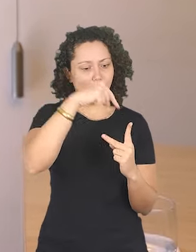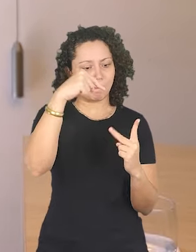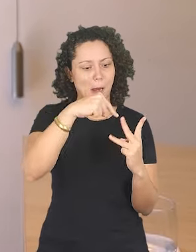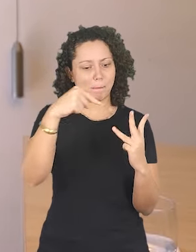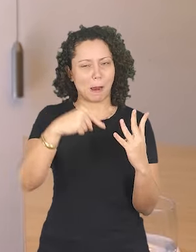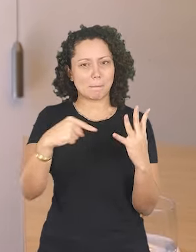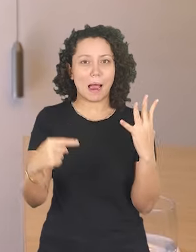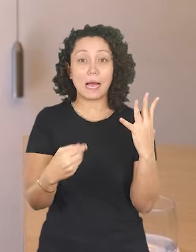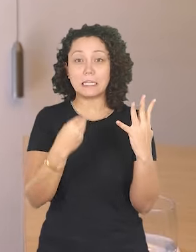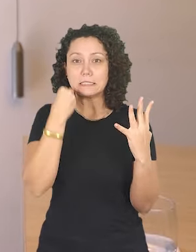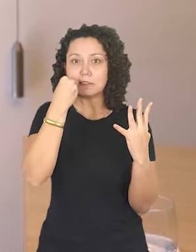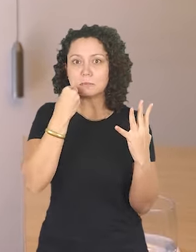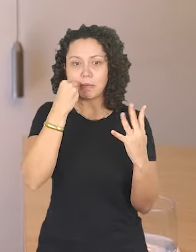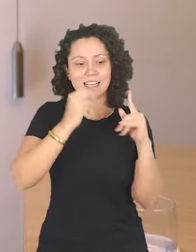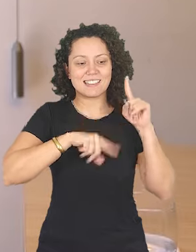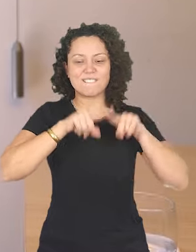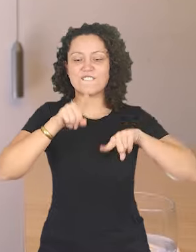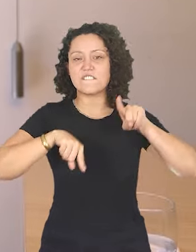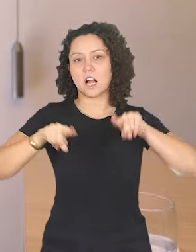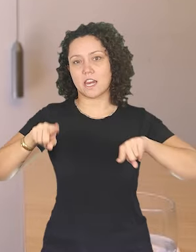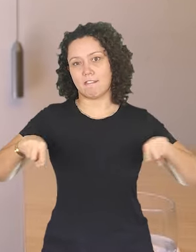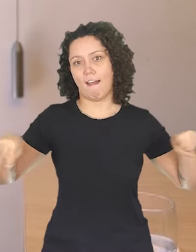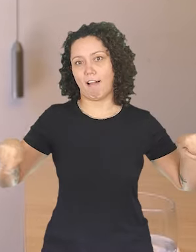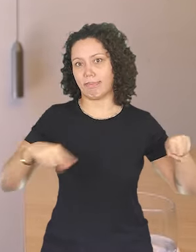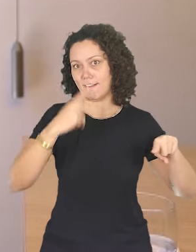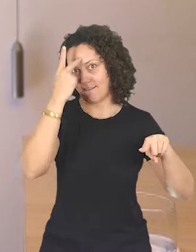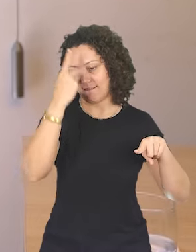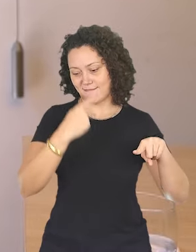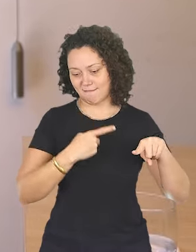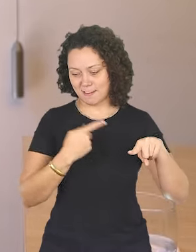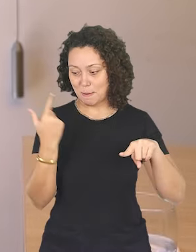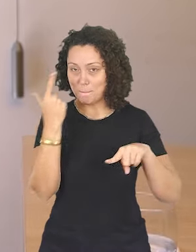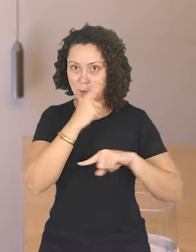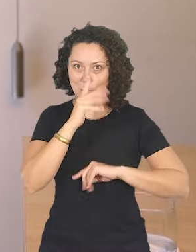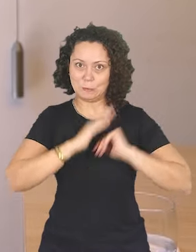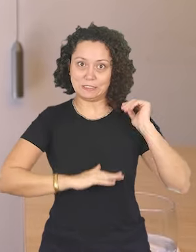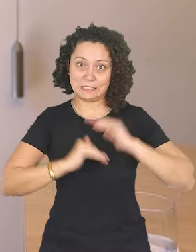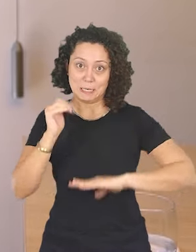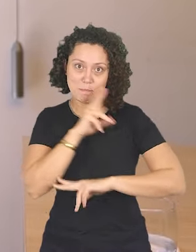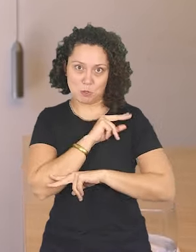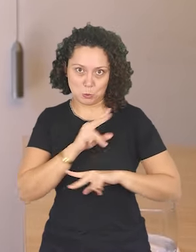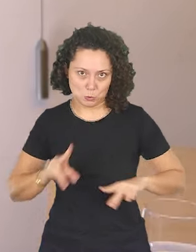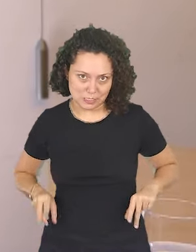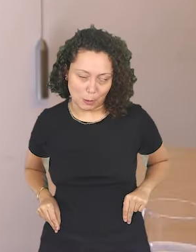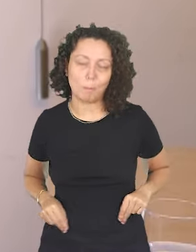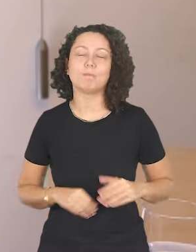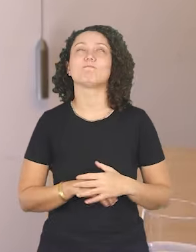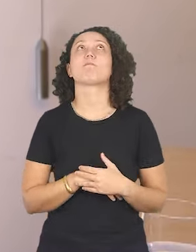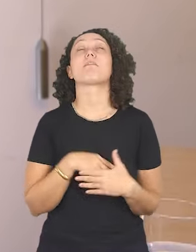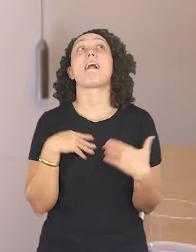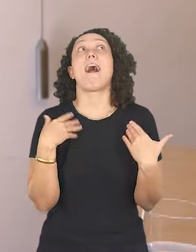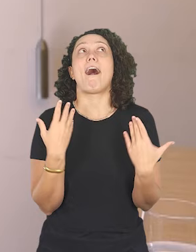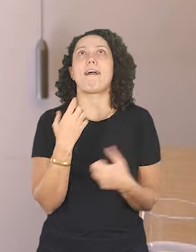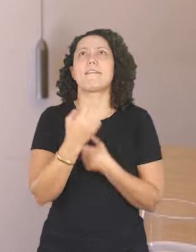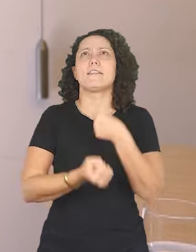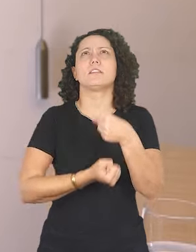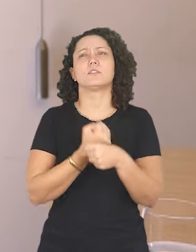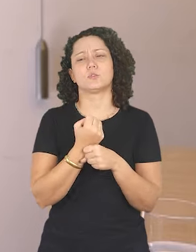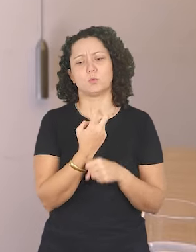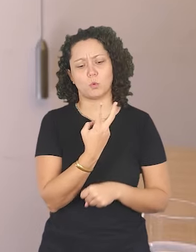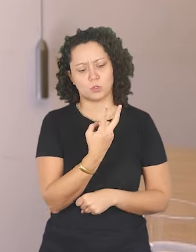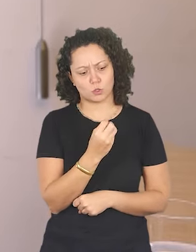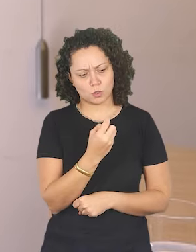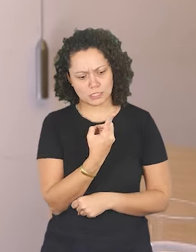pupurri de experiências para me formar essa pessoa produtora. E aí, em 2016,